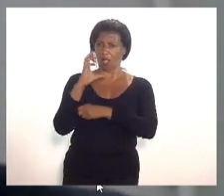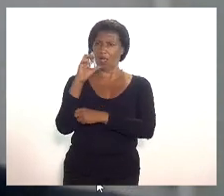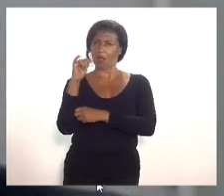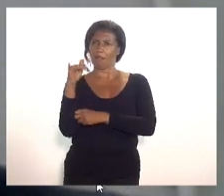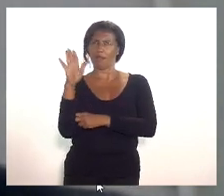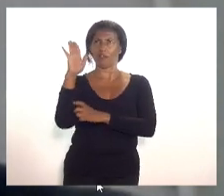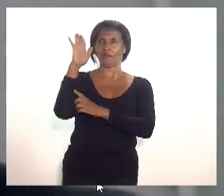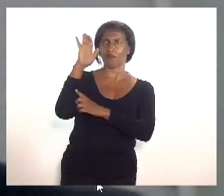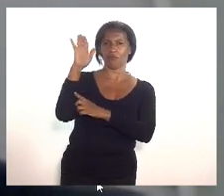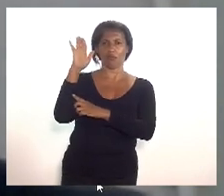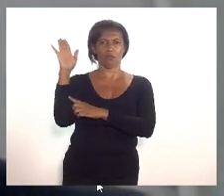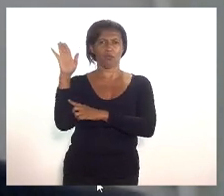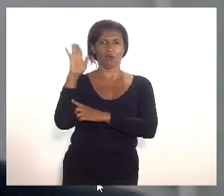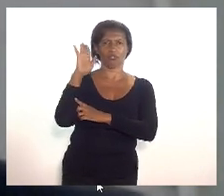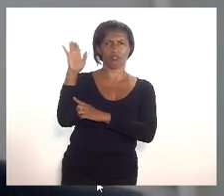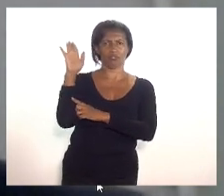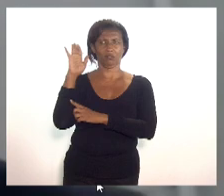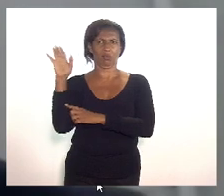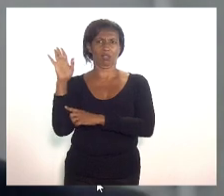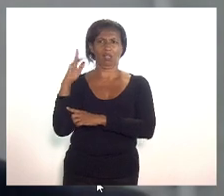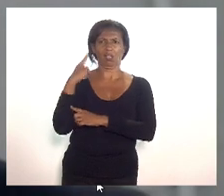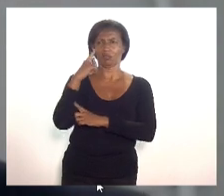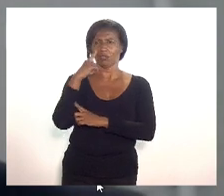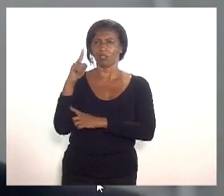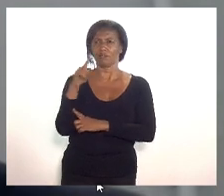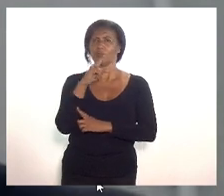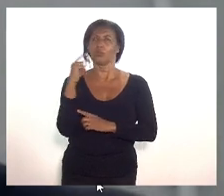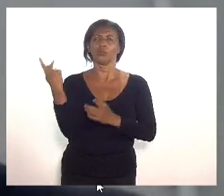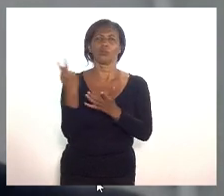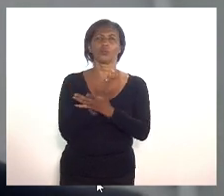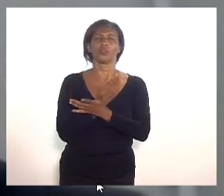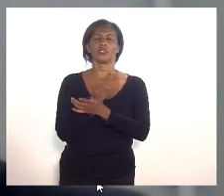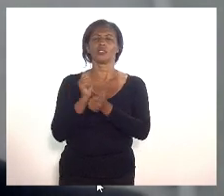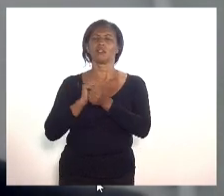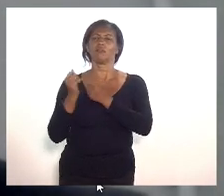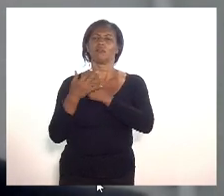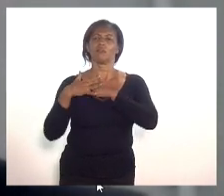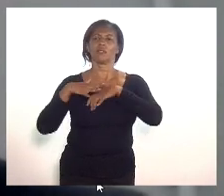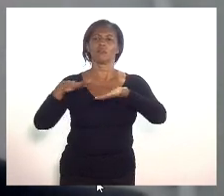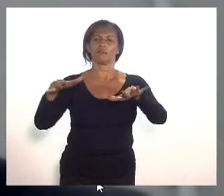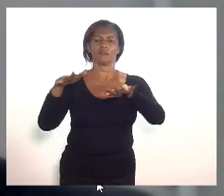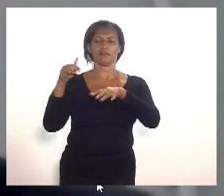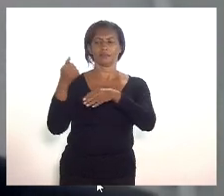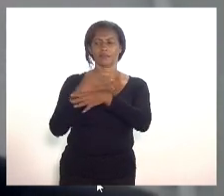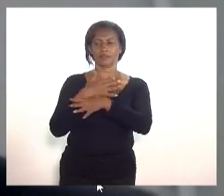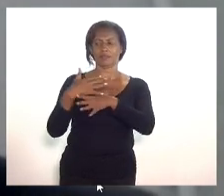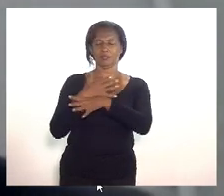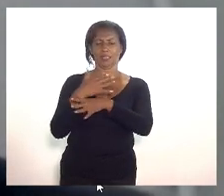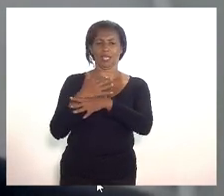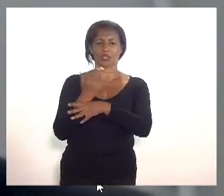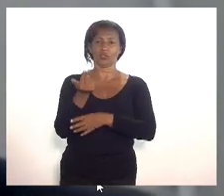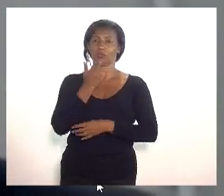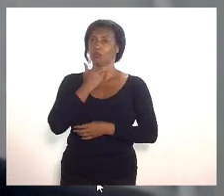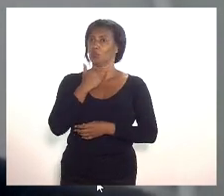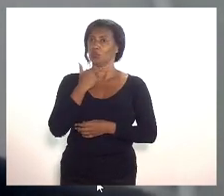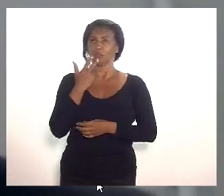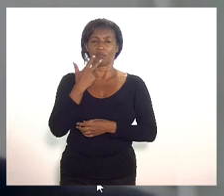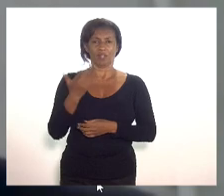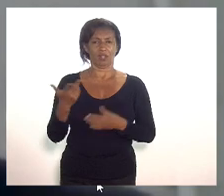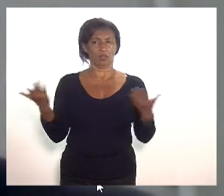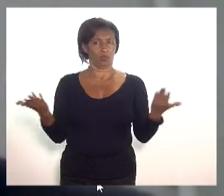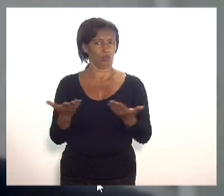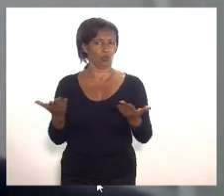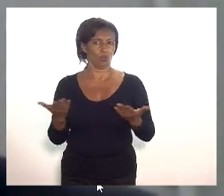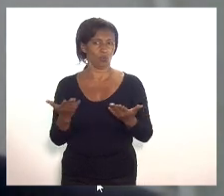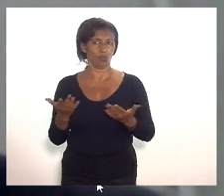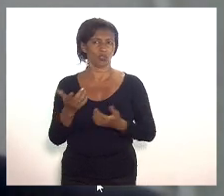processo da condução do processo da pandemia na cidade então não podemos dizer aqui que não